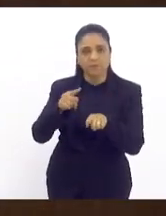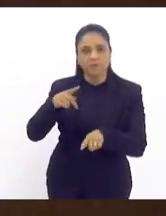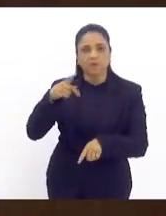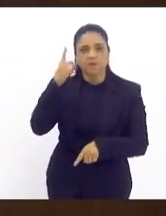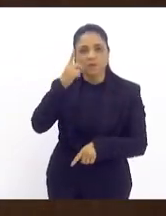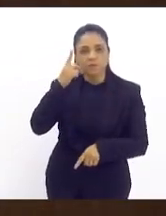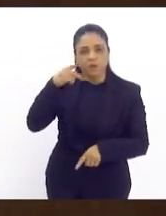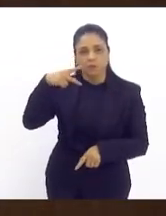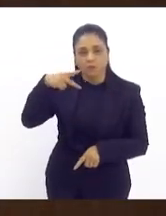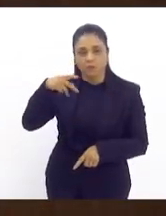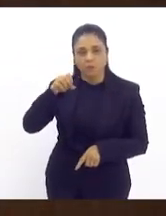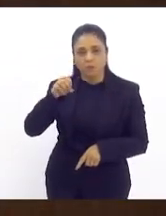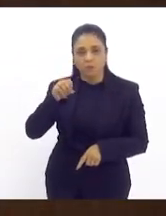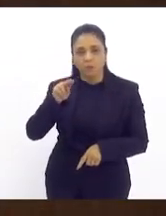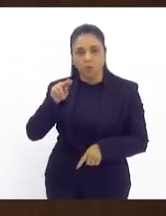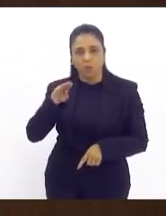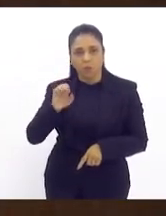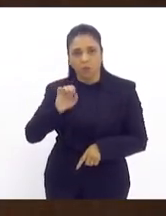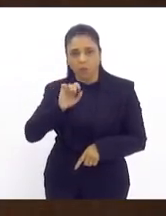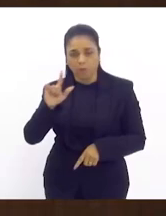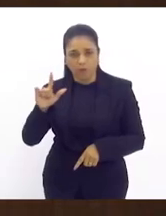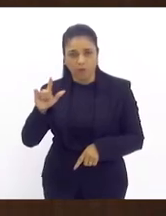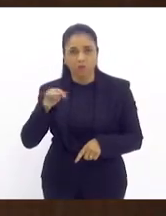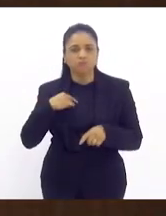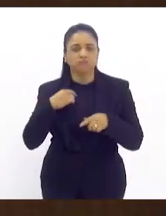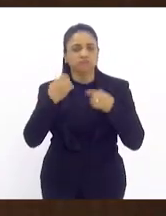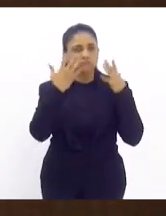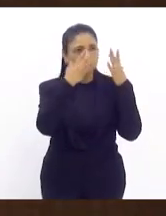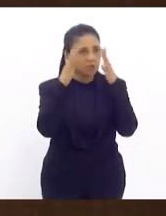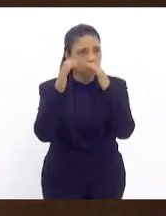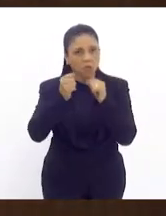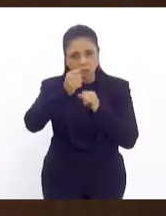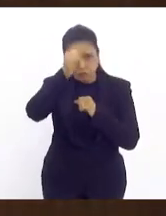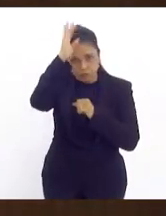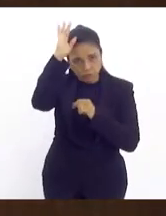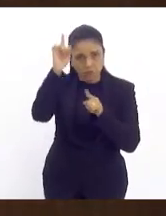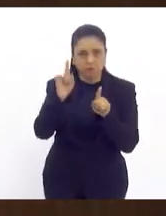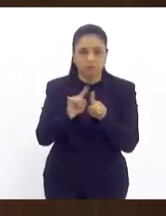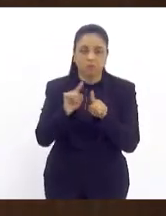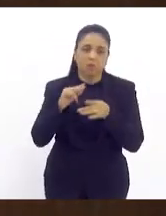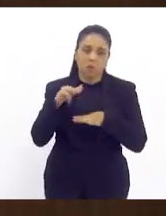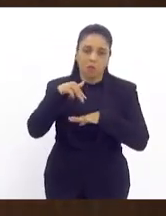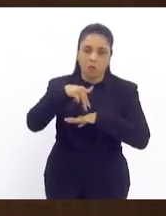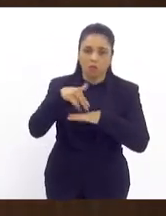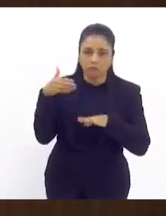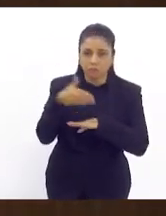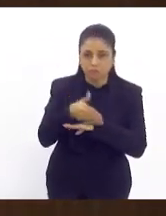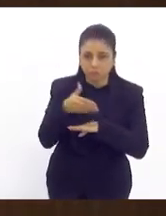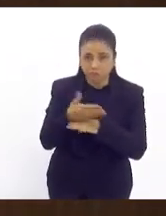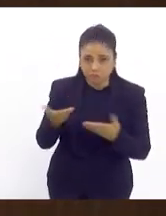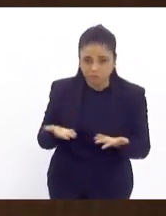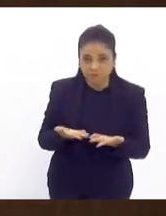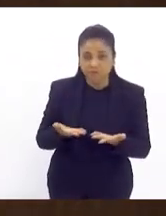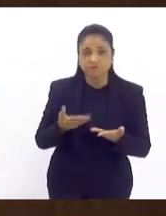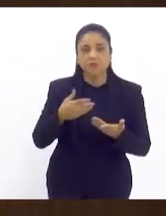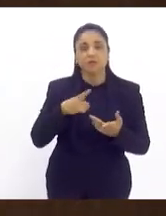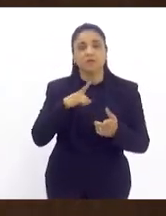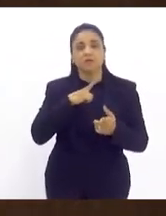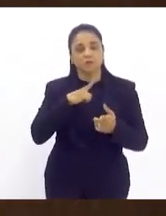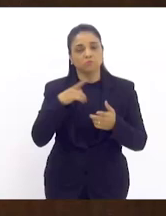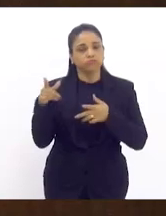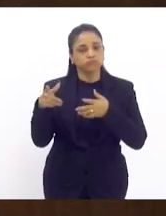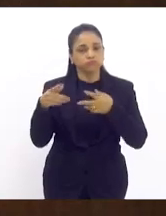é absolutamente meritória saudar todos os bombeiros que estão aqui mas tem uma questão que é o seguinte eu escutei aqui a